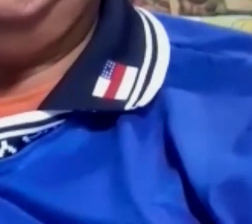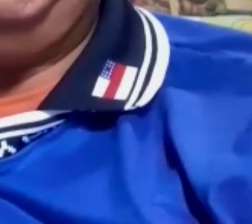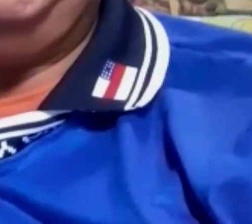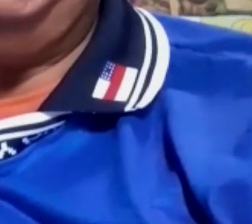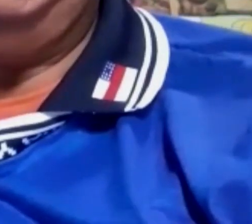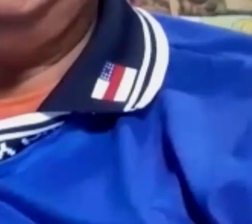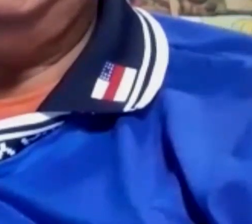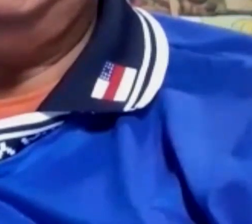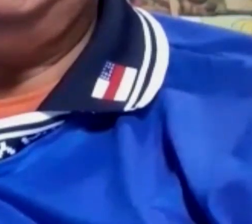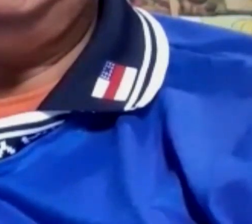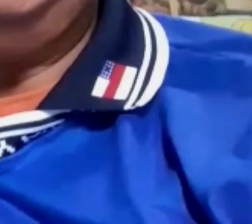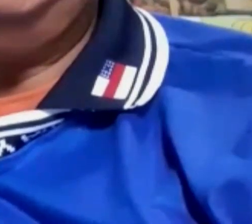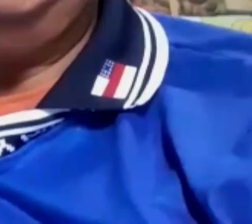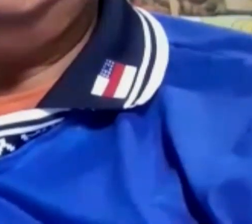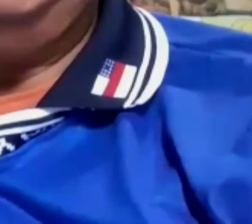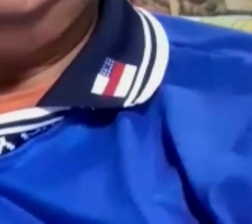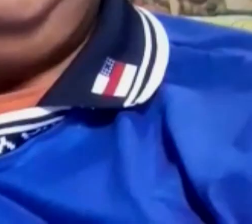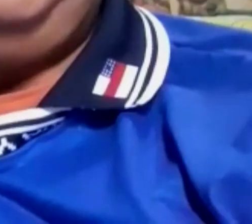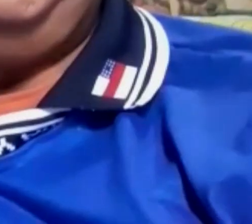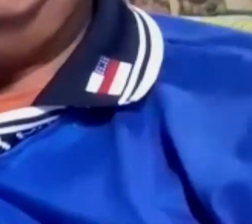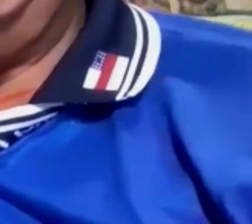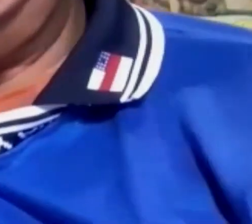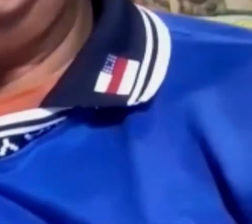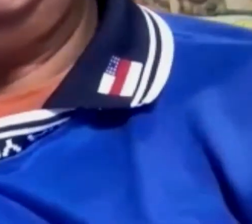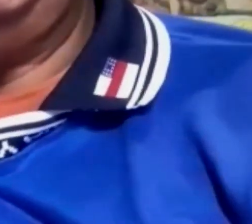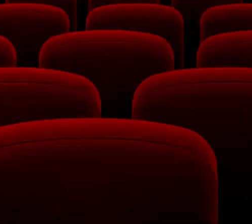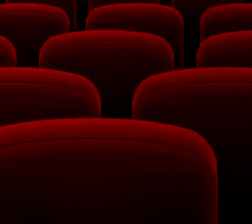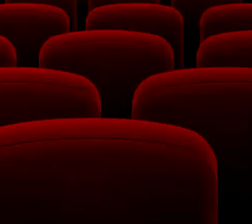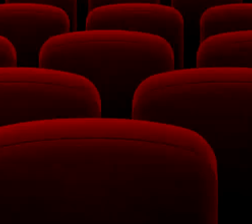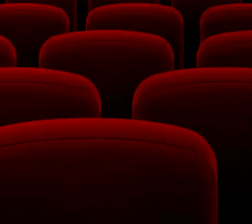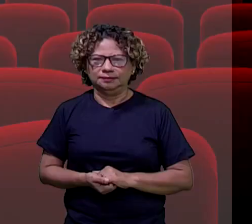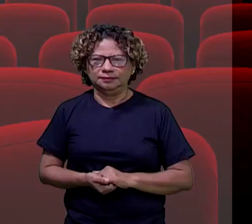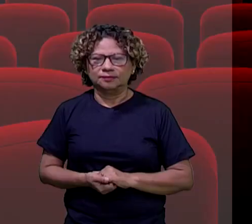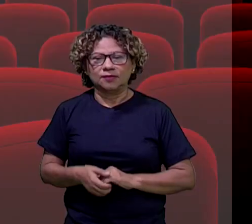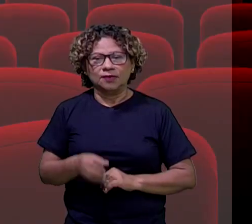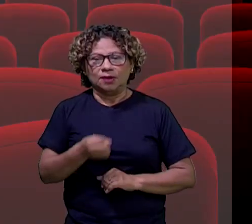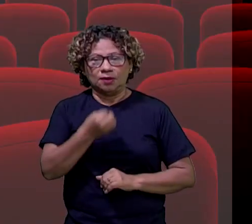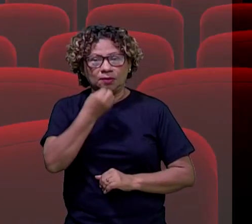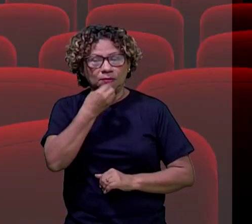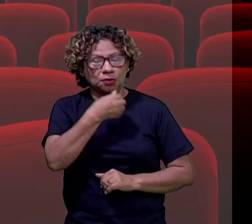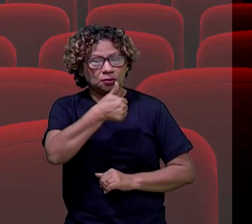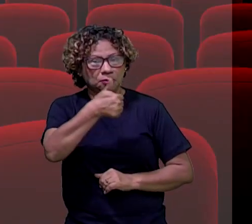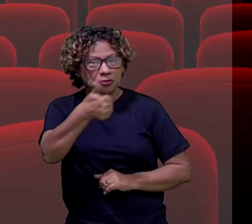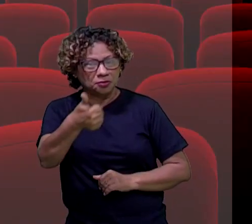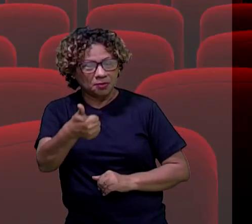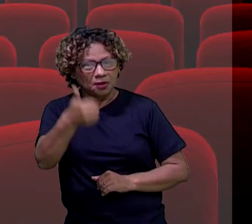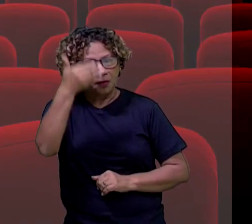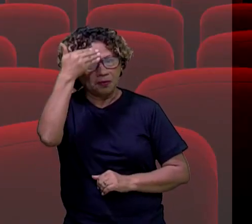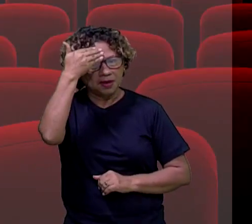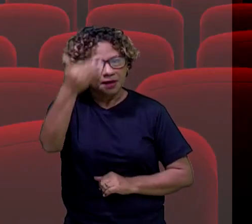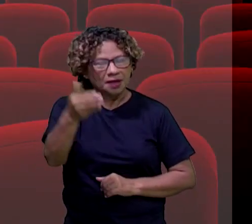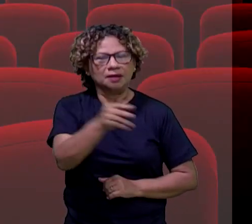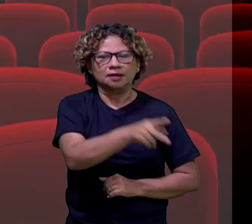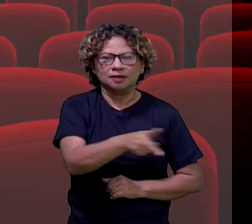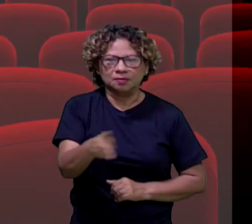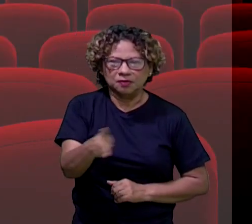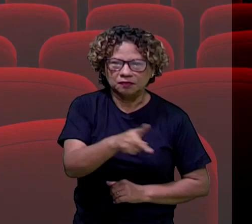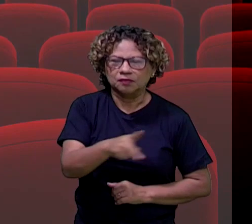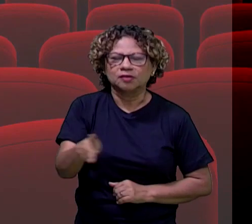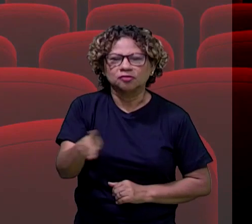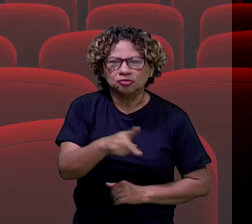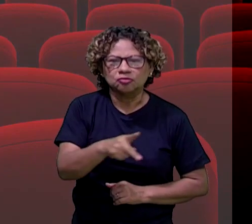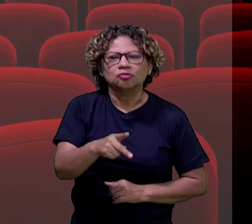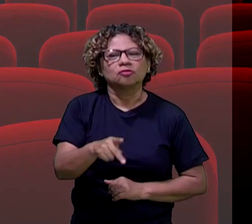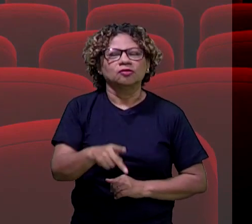o filme para saber. Bom filme! Muito bem! Obrigada, professor Jorge, por contribuir com esse